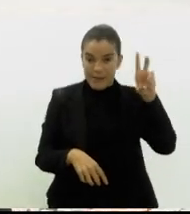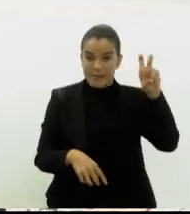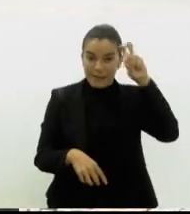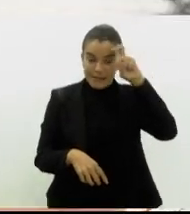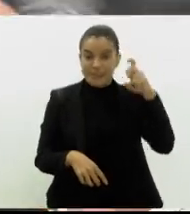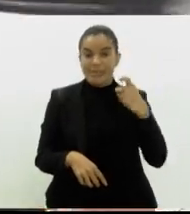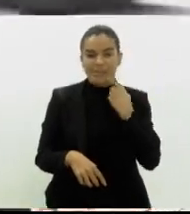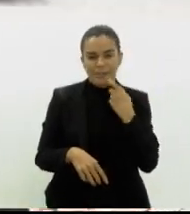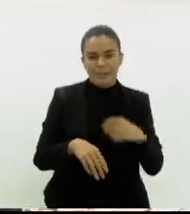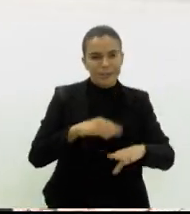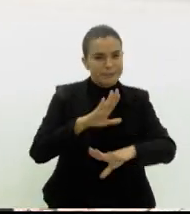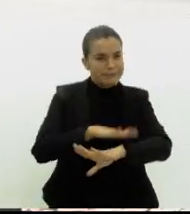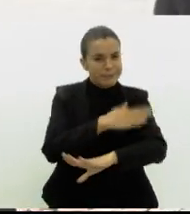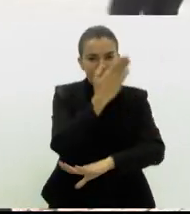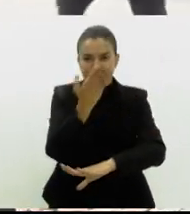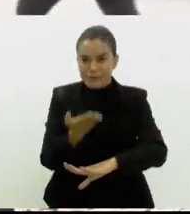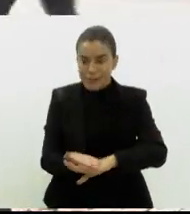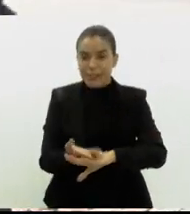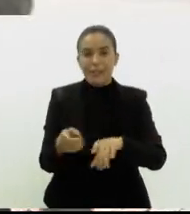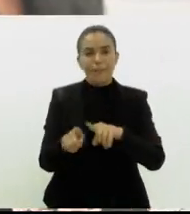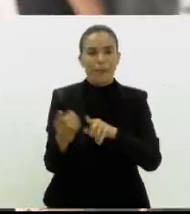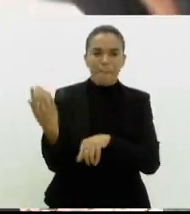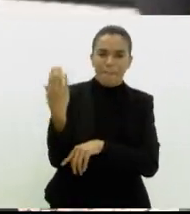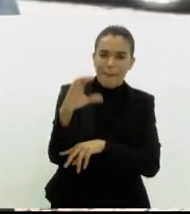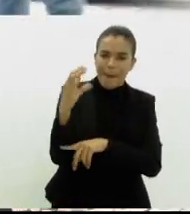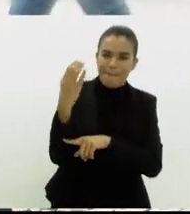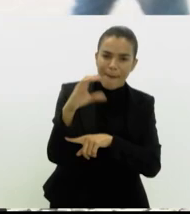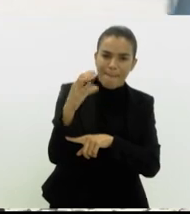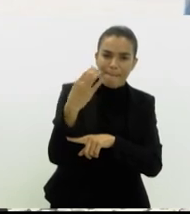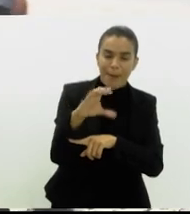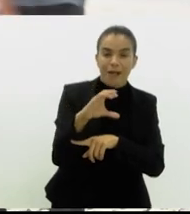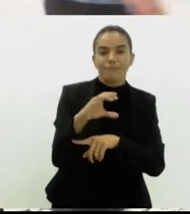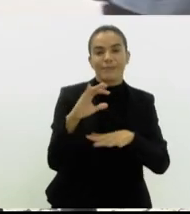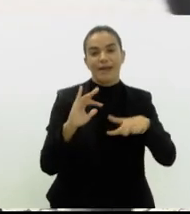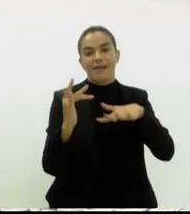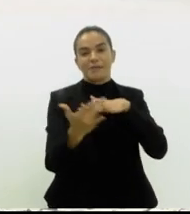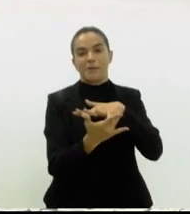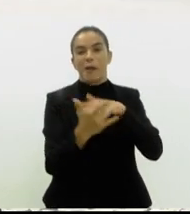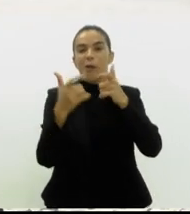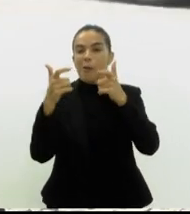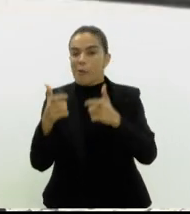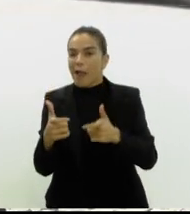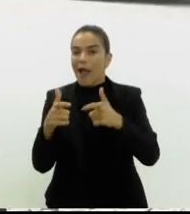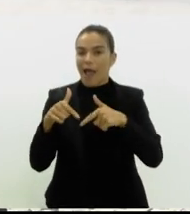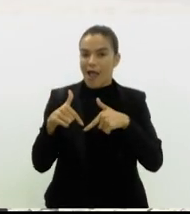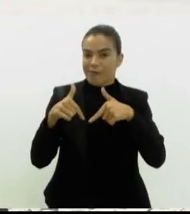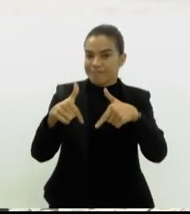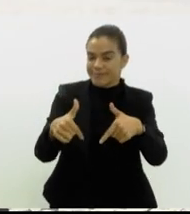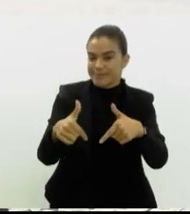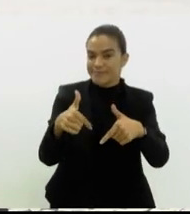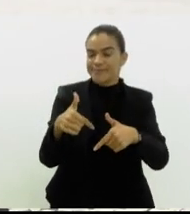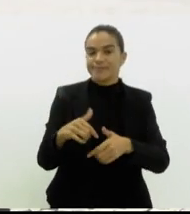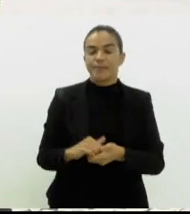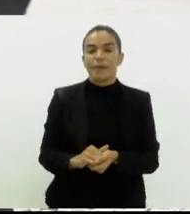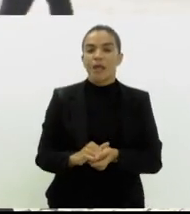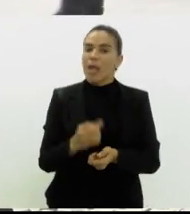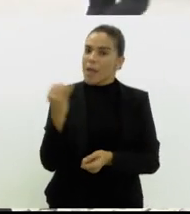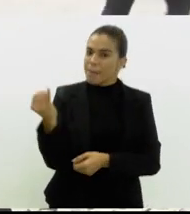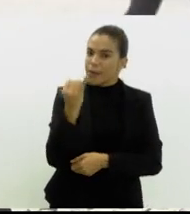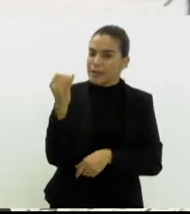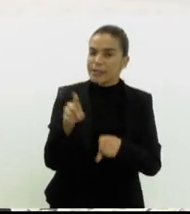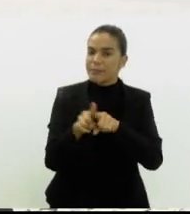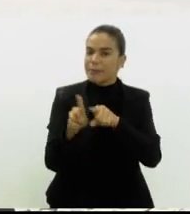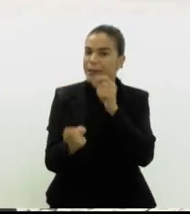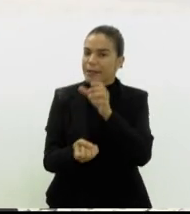o dia inteiro. E sempre a gente posta nas nossas redes sociais qual é o local que vai ter ação. Esse controle é importante também para a elaboração de